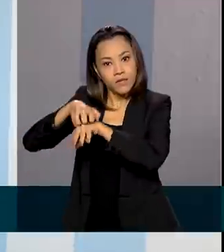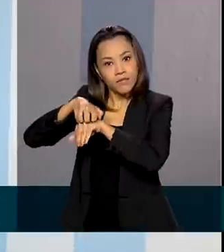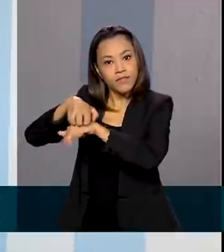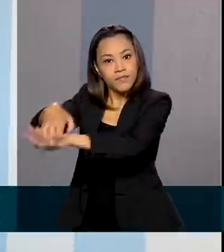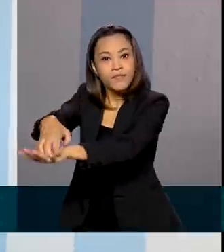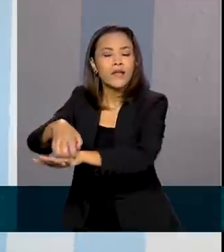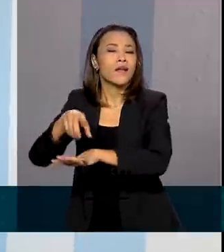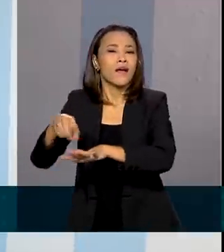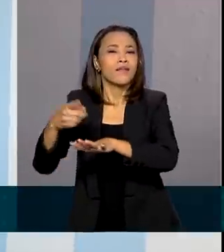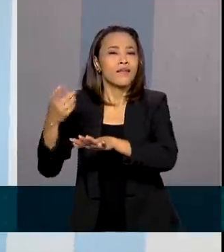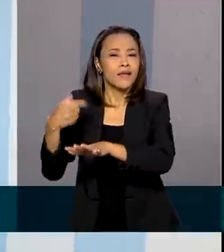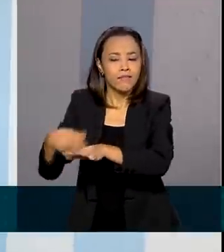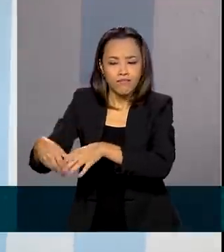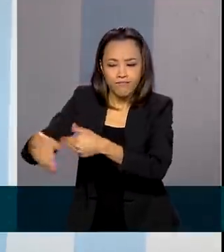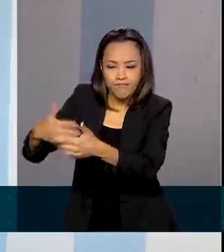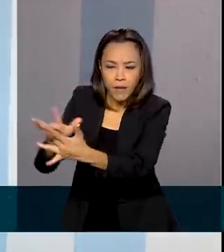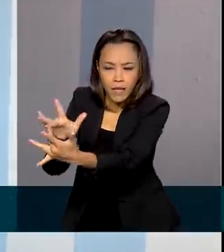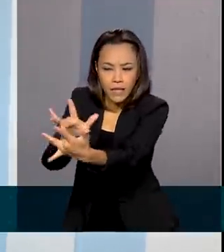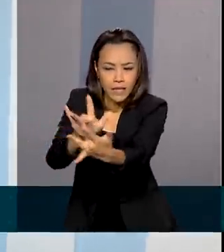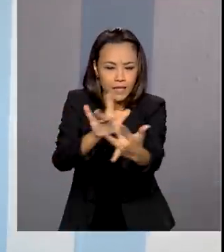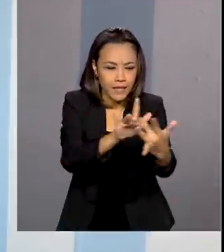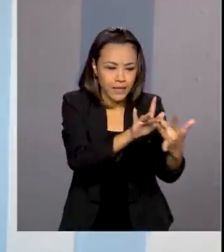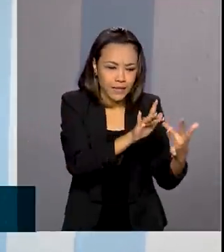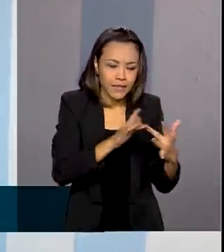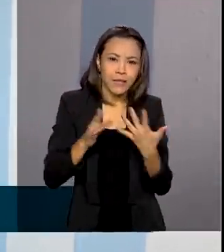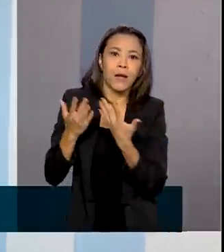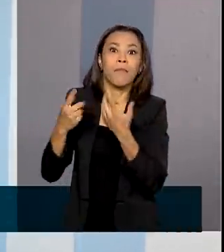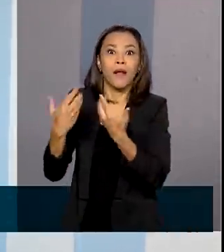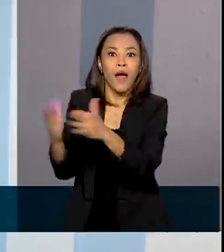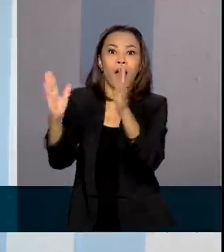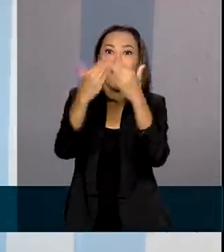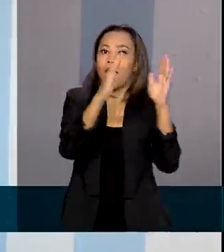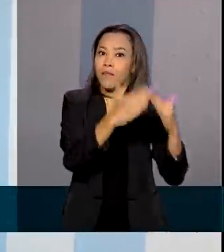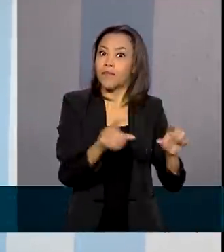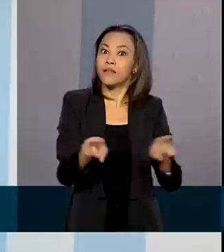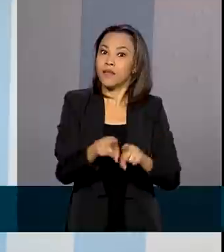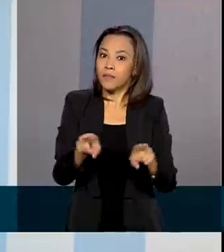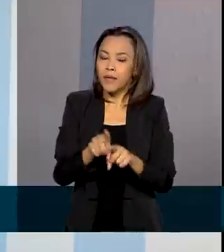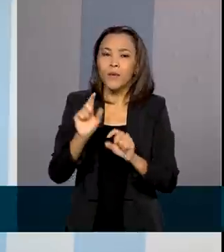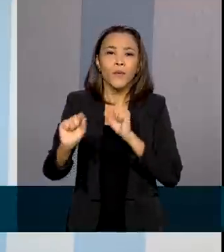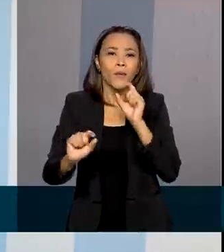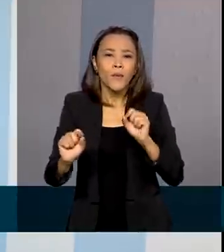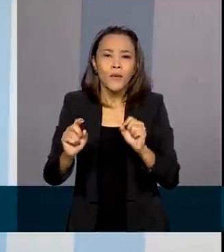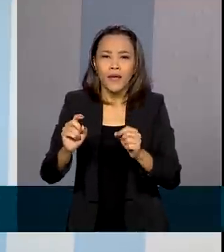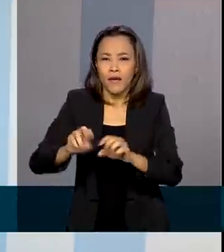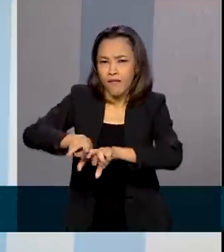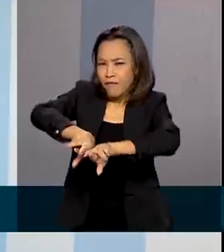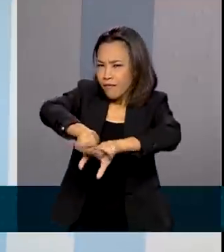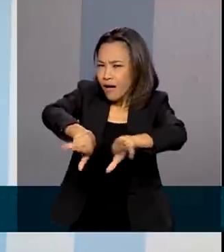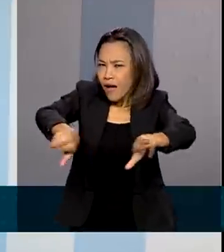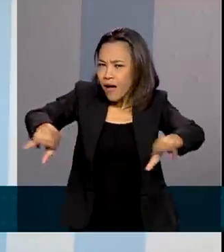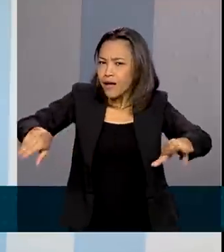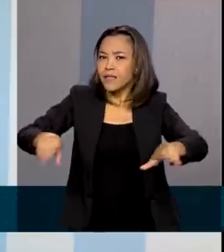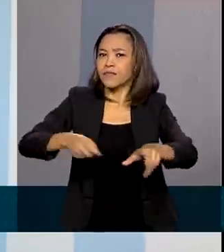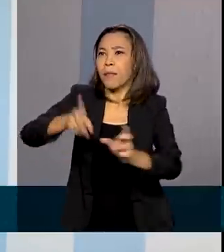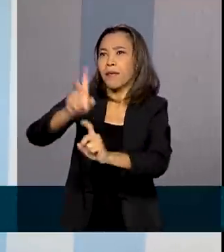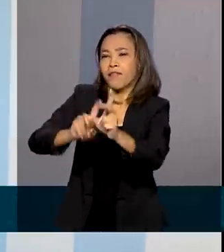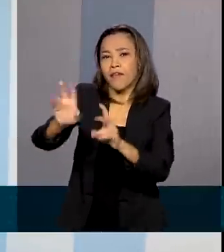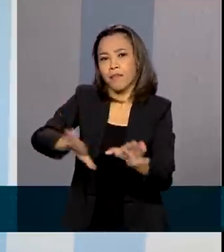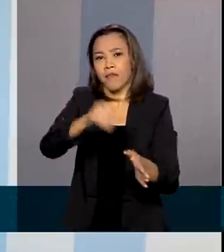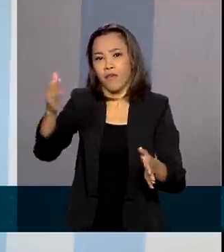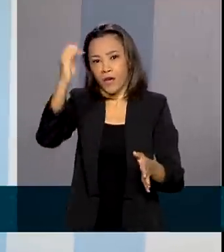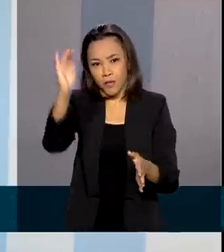novos horizontes, mas também na diversificação da carteira de exportação. No cardápio,